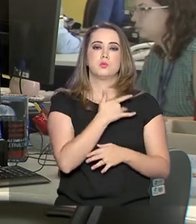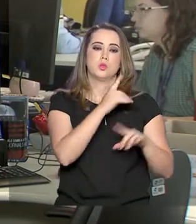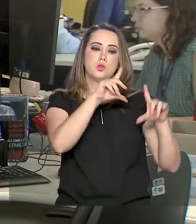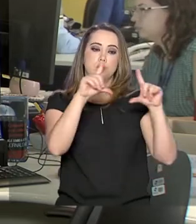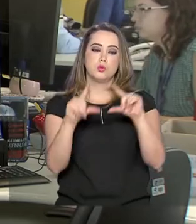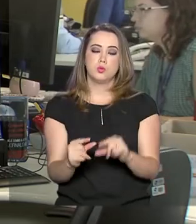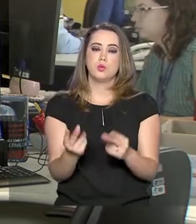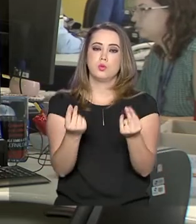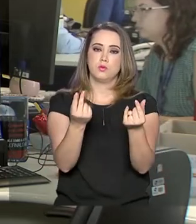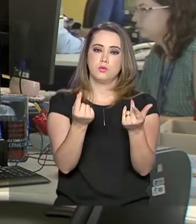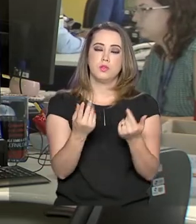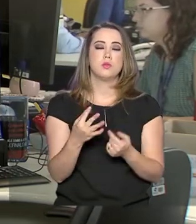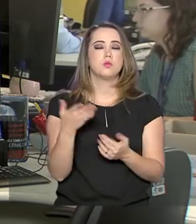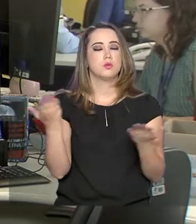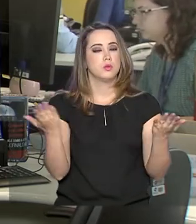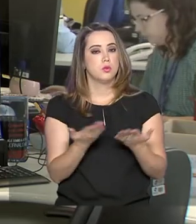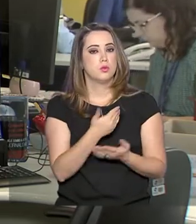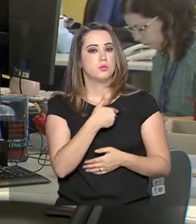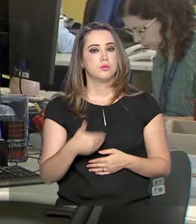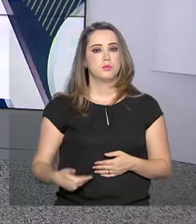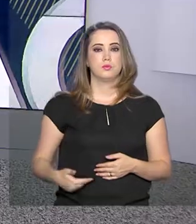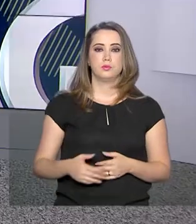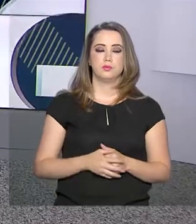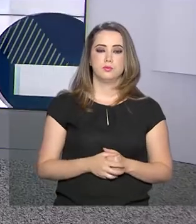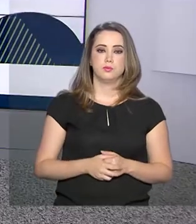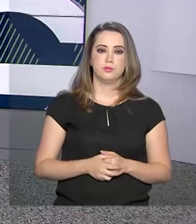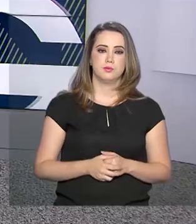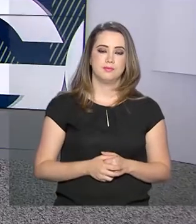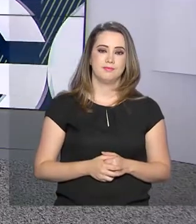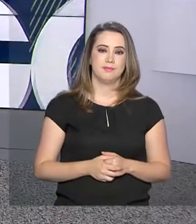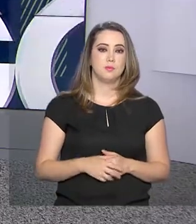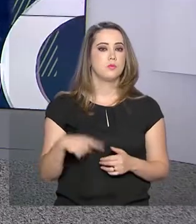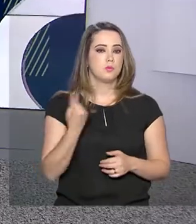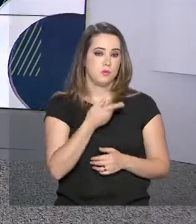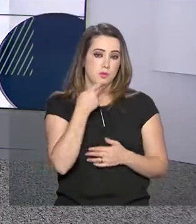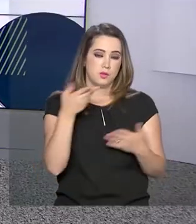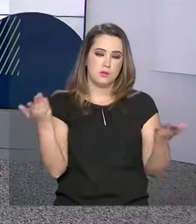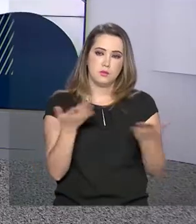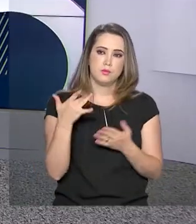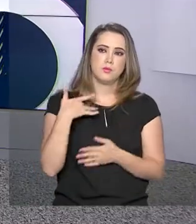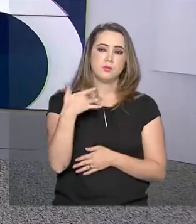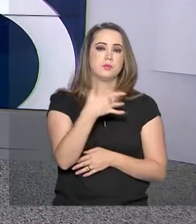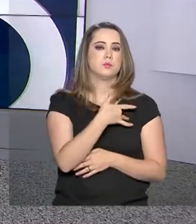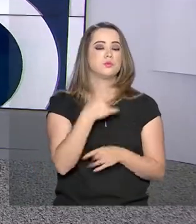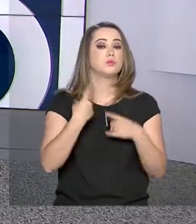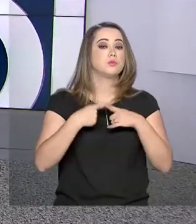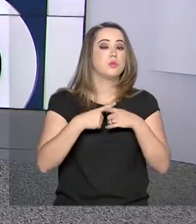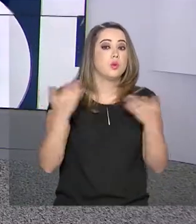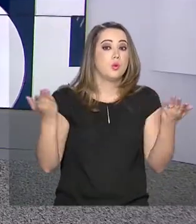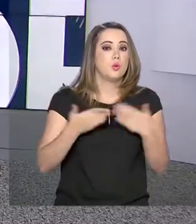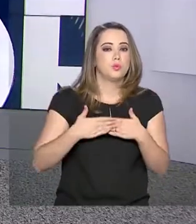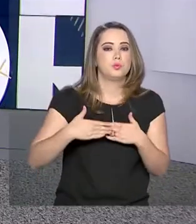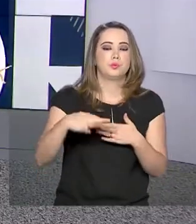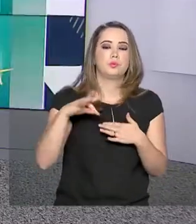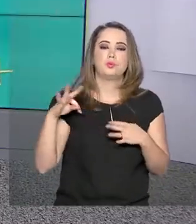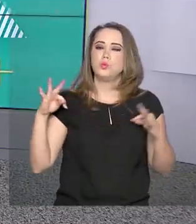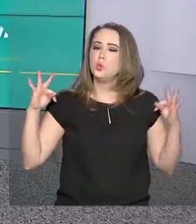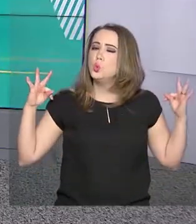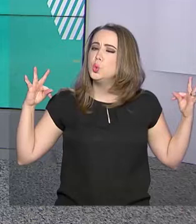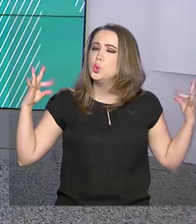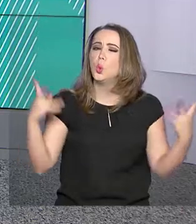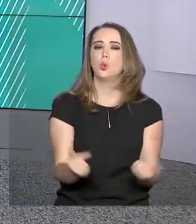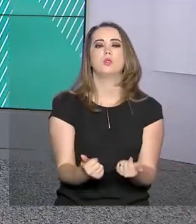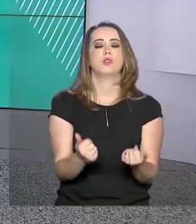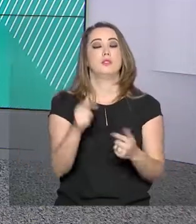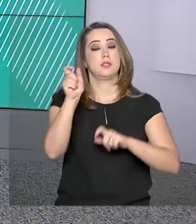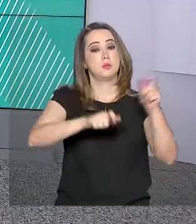preços. Priscila Terezo, para o Governo Agora. E a gente segue falando de saúde, porque a partir de hoje, toda a população